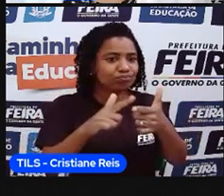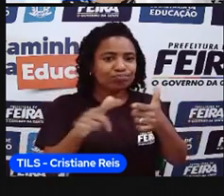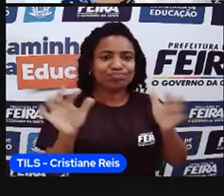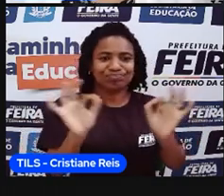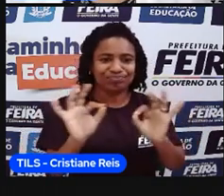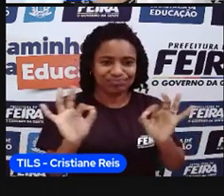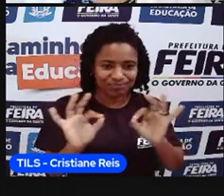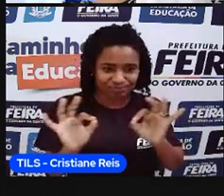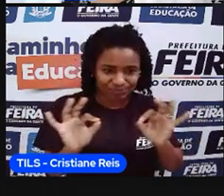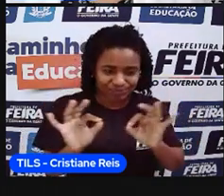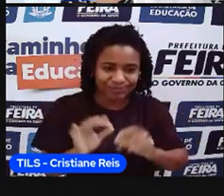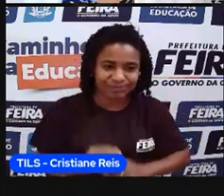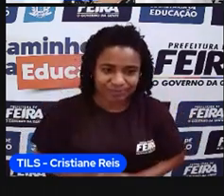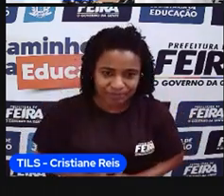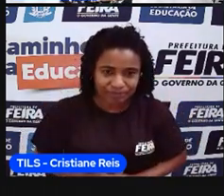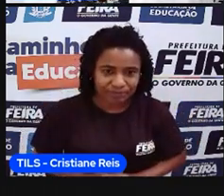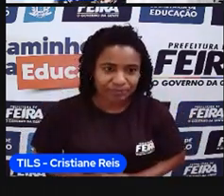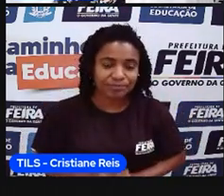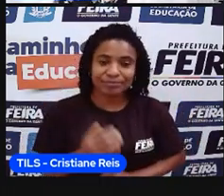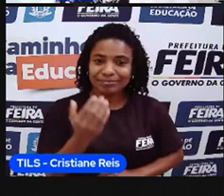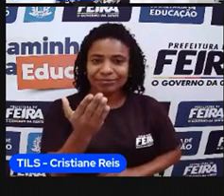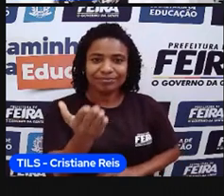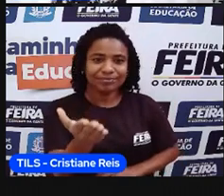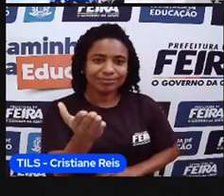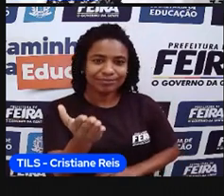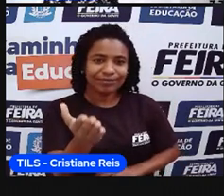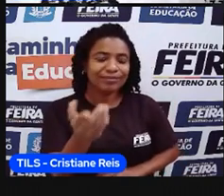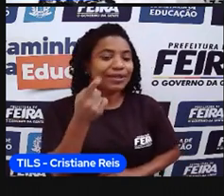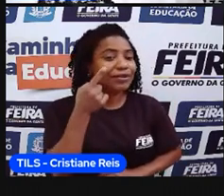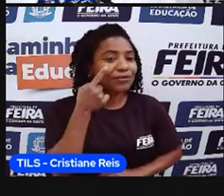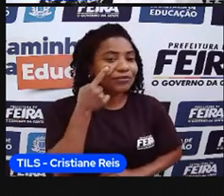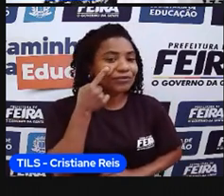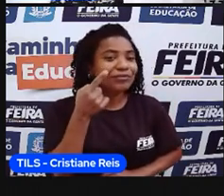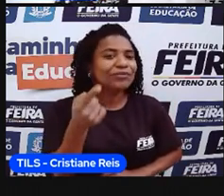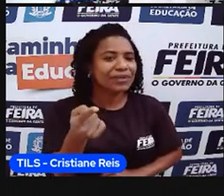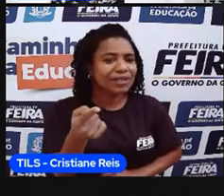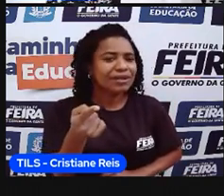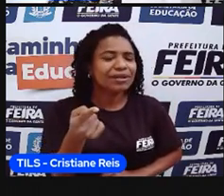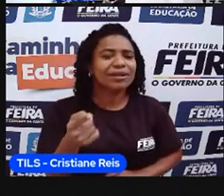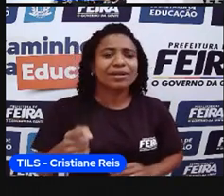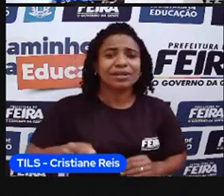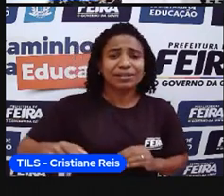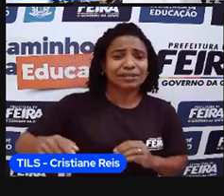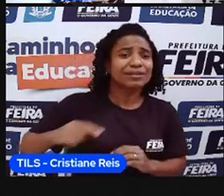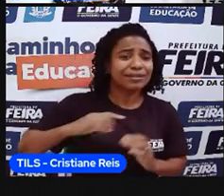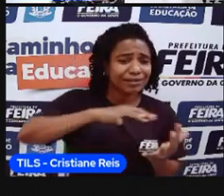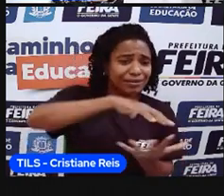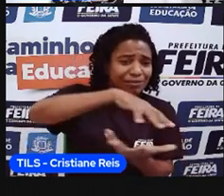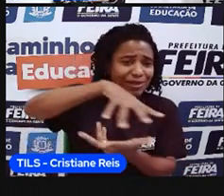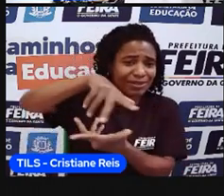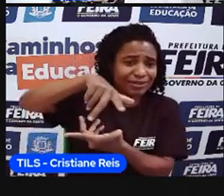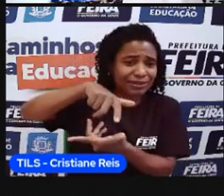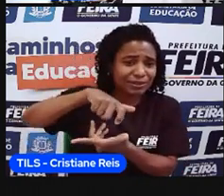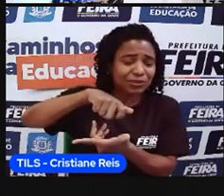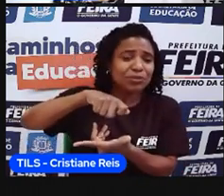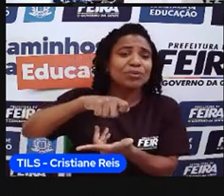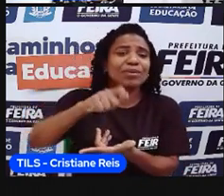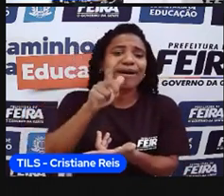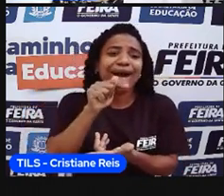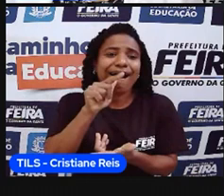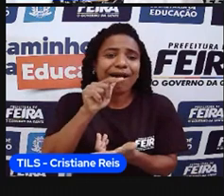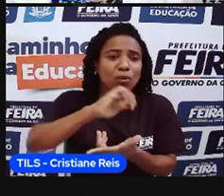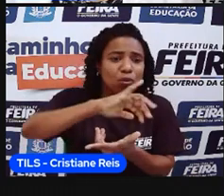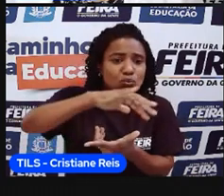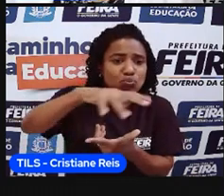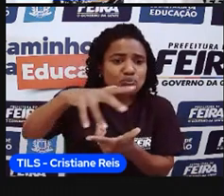Aí, agora, né? Chamando a atenção, né? Desse... Com relação aos oceanos. O oceano que banha, né? O território brasileiro e